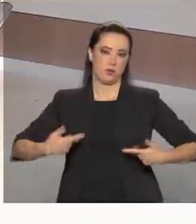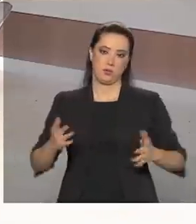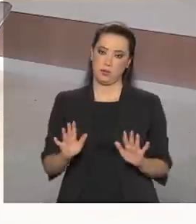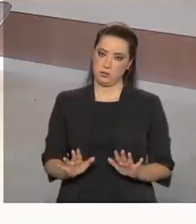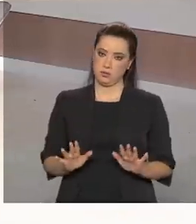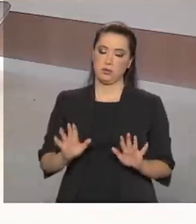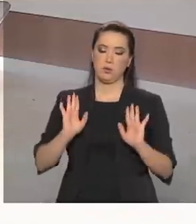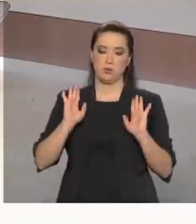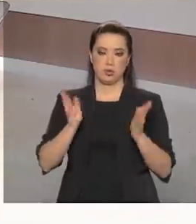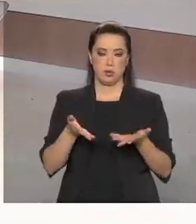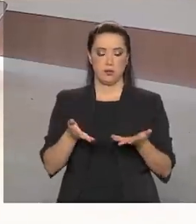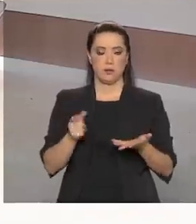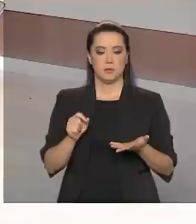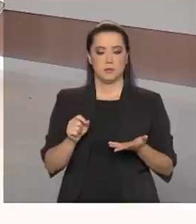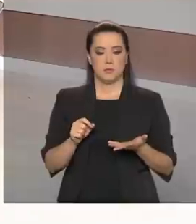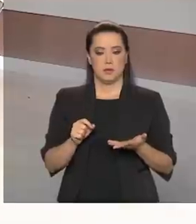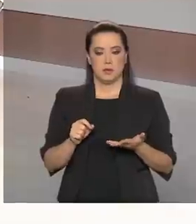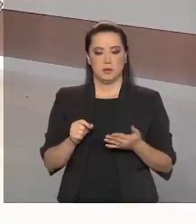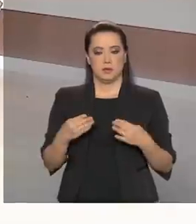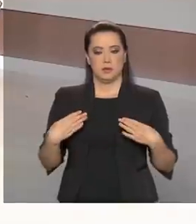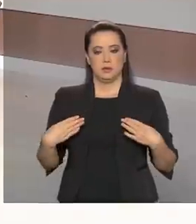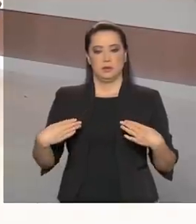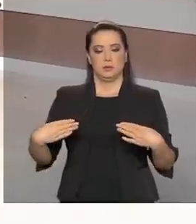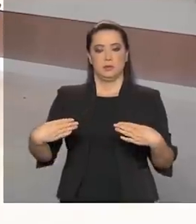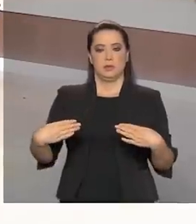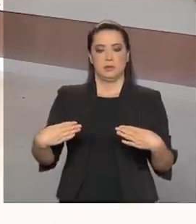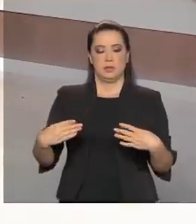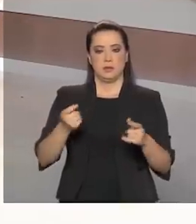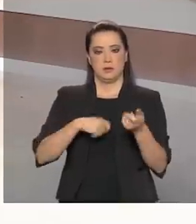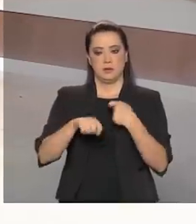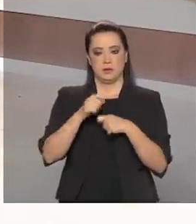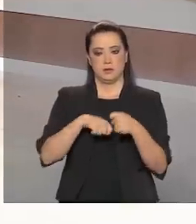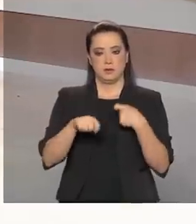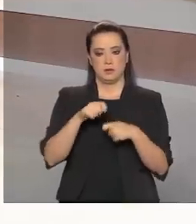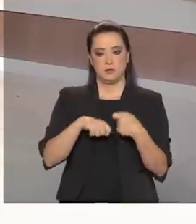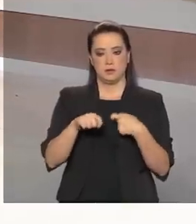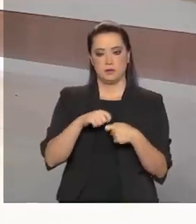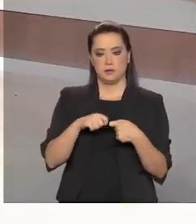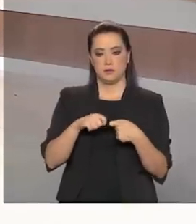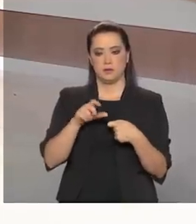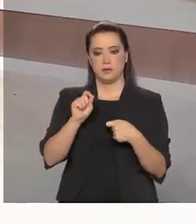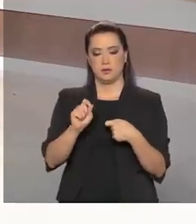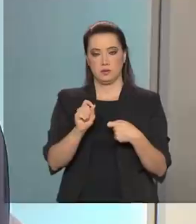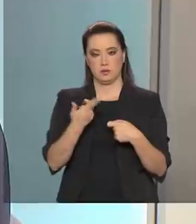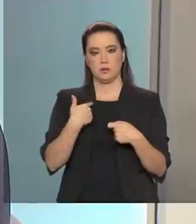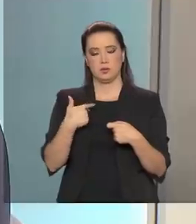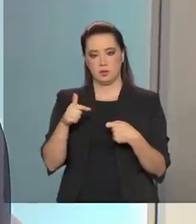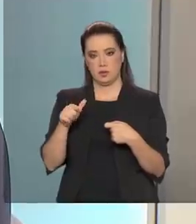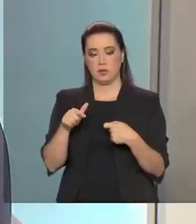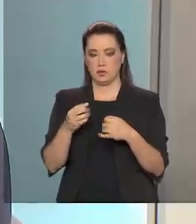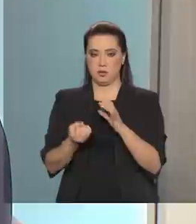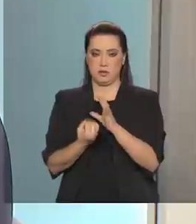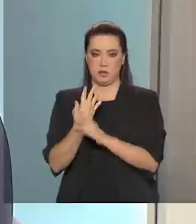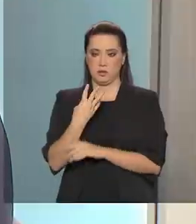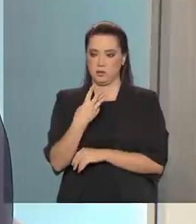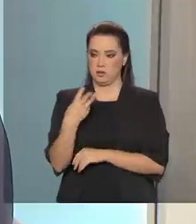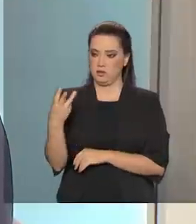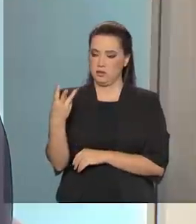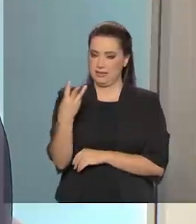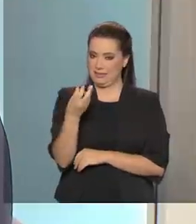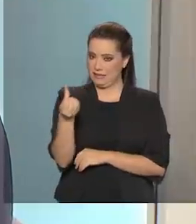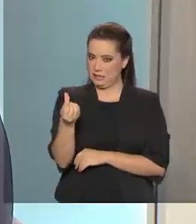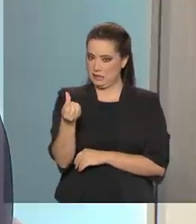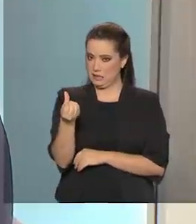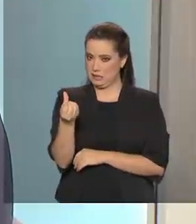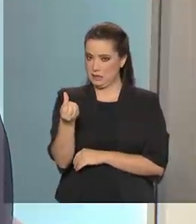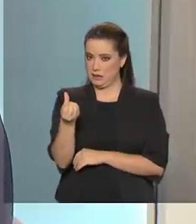recolhidos, o Ministério da Economia recolheu várias posições e criou essas 36. Então,